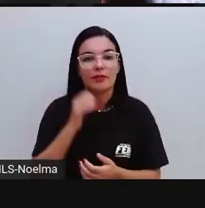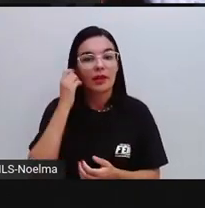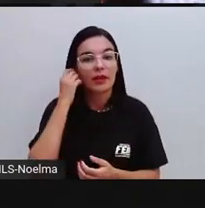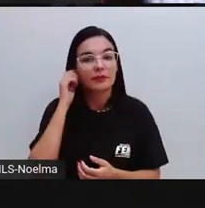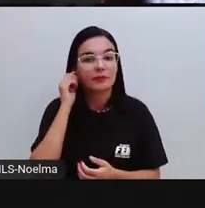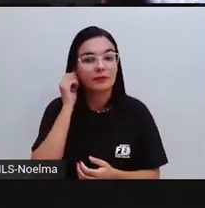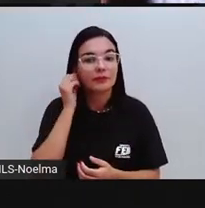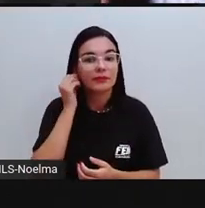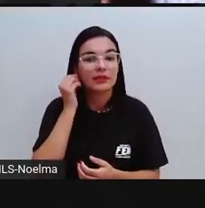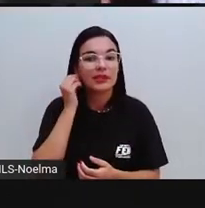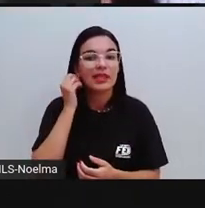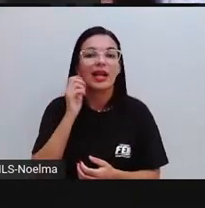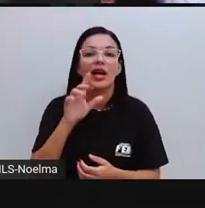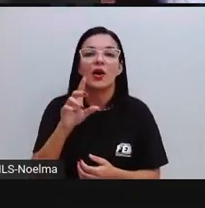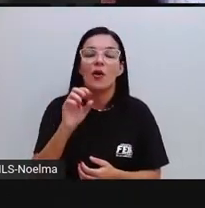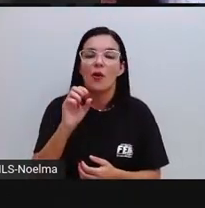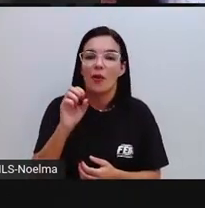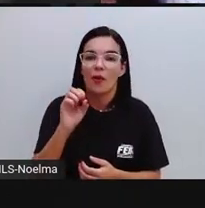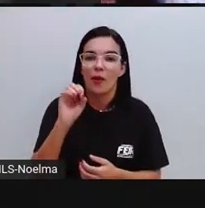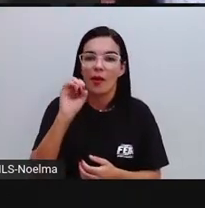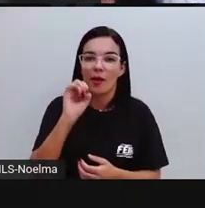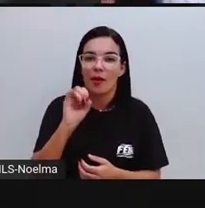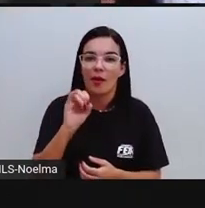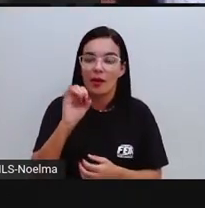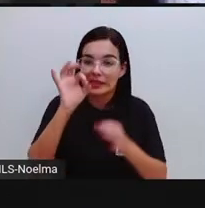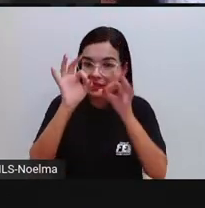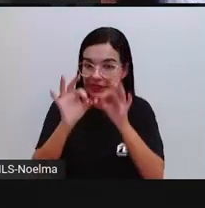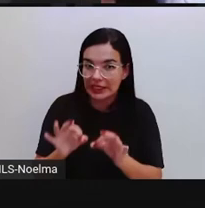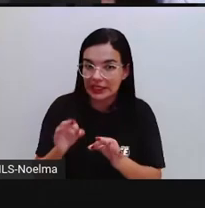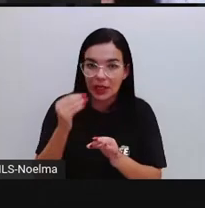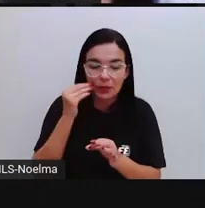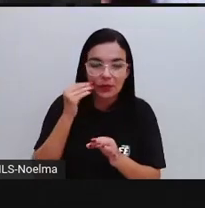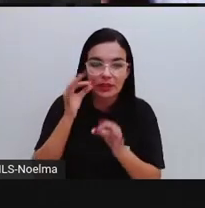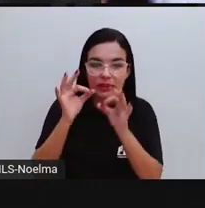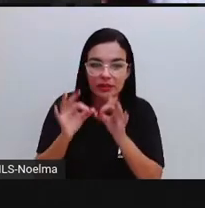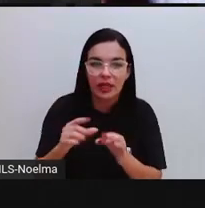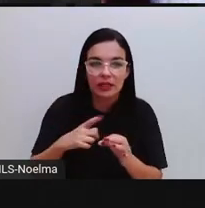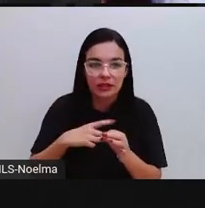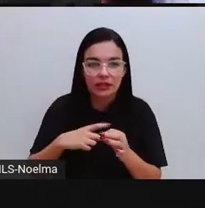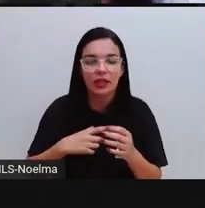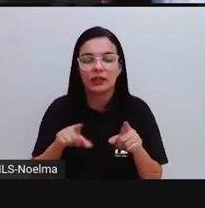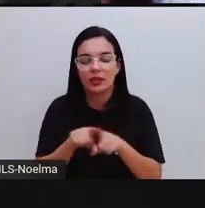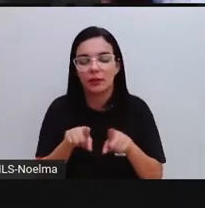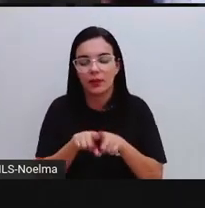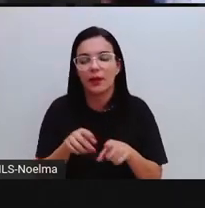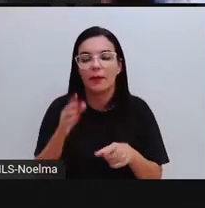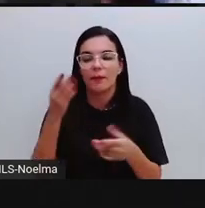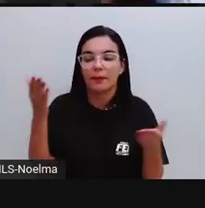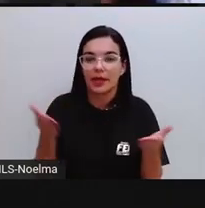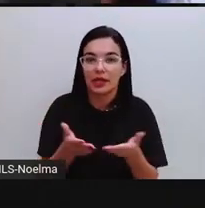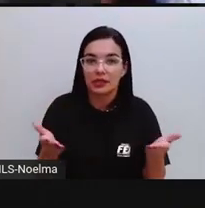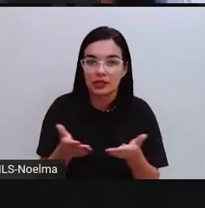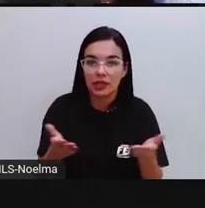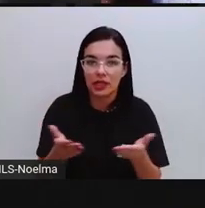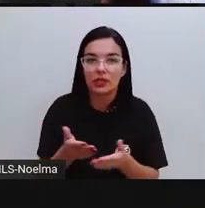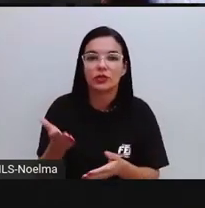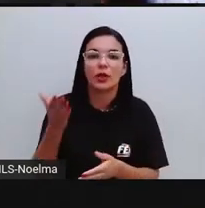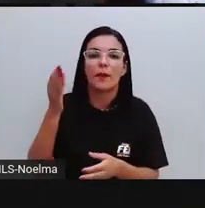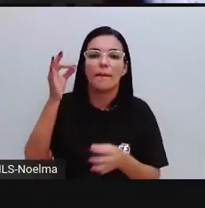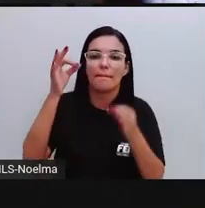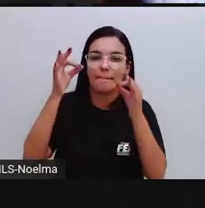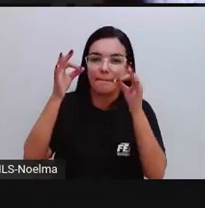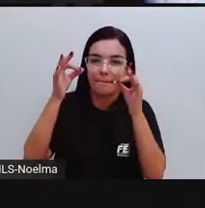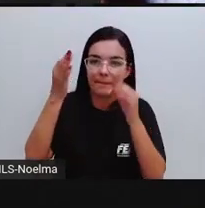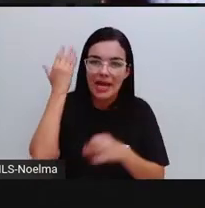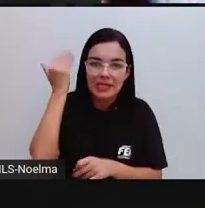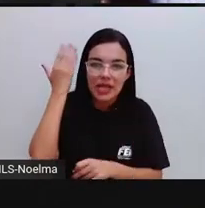indicativo também tem esses três tempos. O presente, o pretérito, que é a mesma coisa que o passado, e o